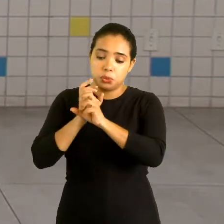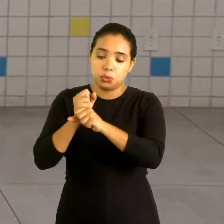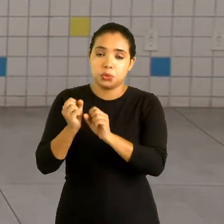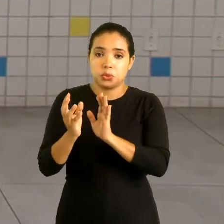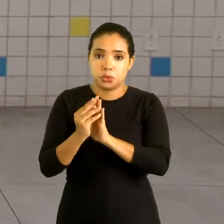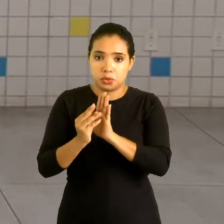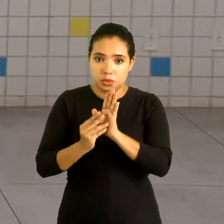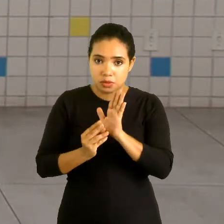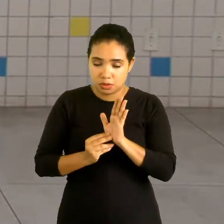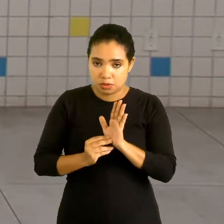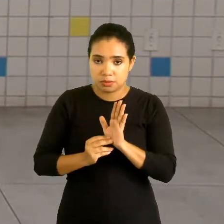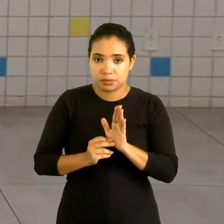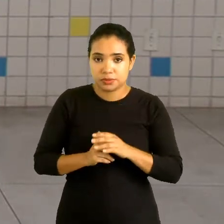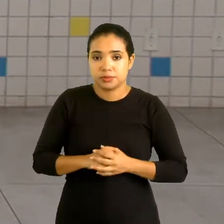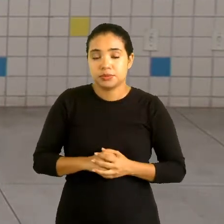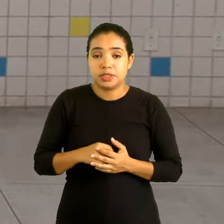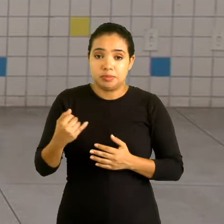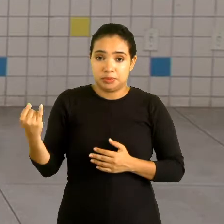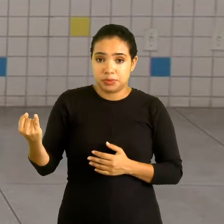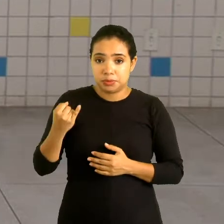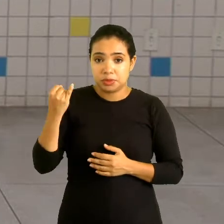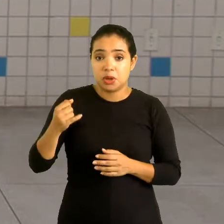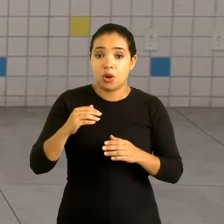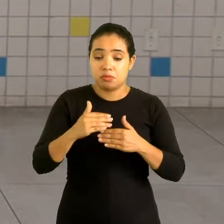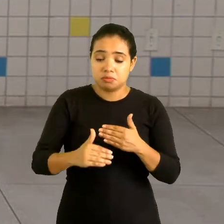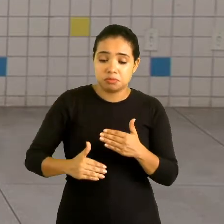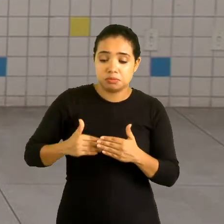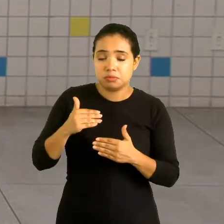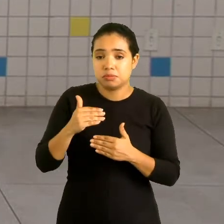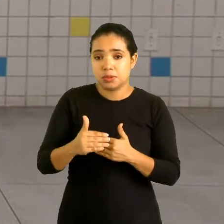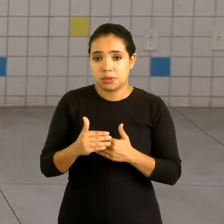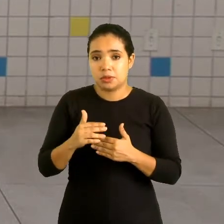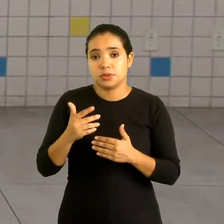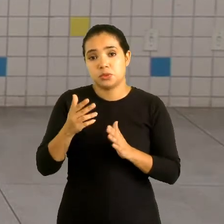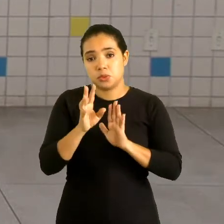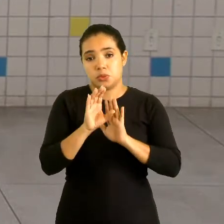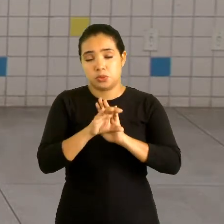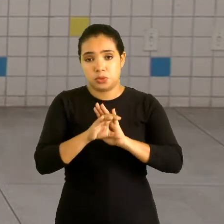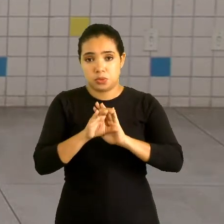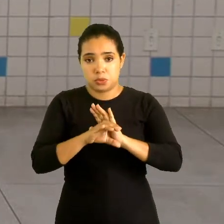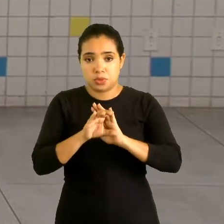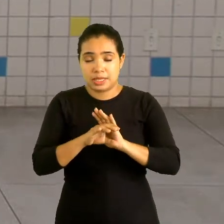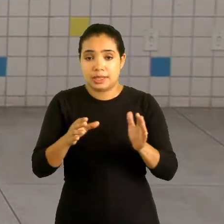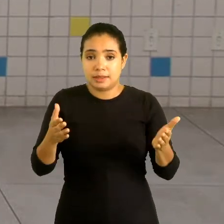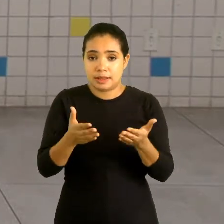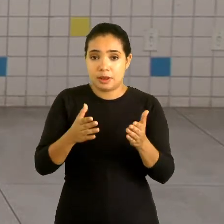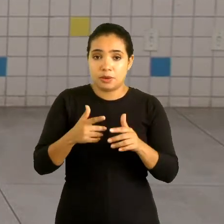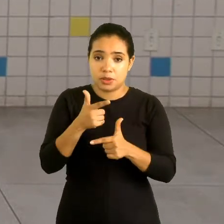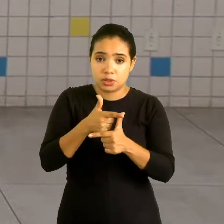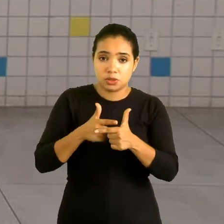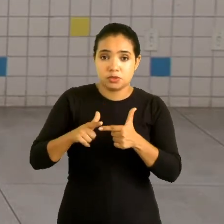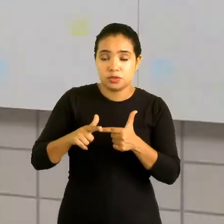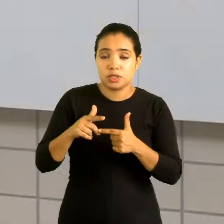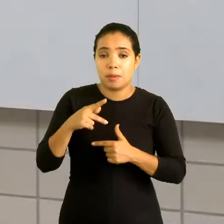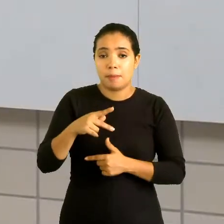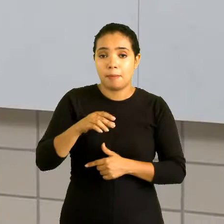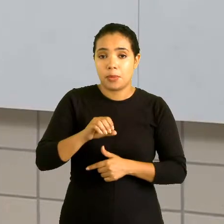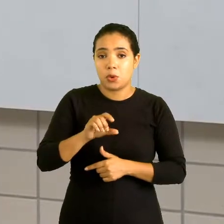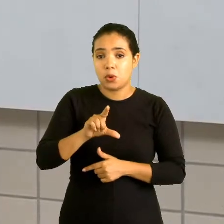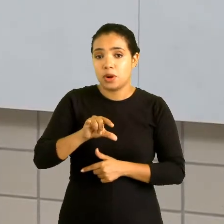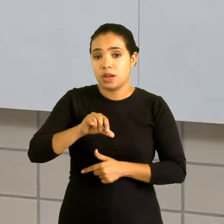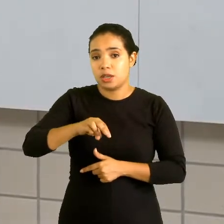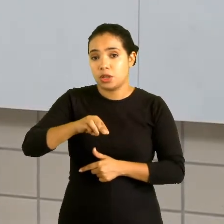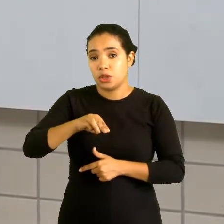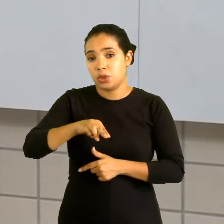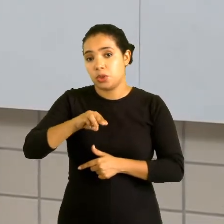essa propriedade importante, nós vamos passar para outro conceito. O conceito agora é de divisão de polinômios. Na nossa tela